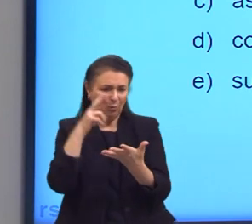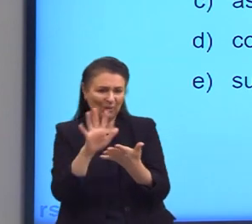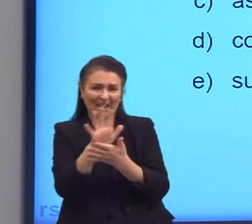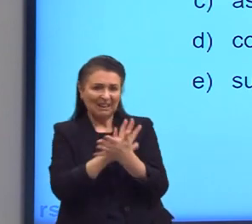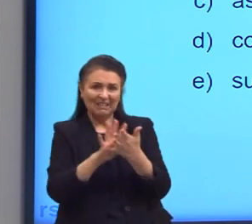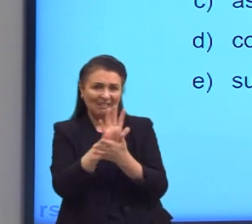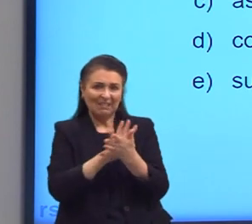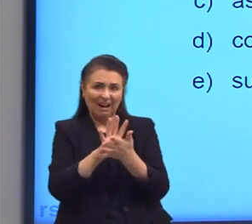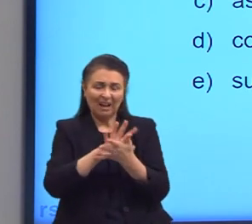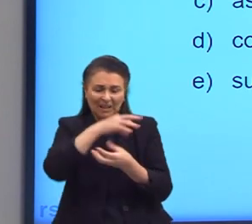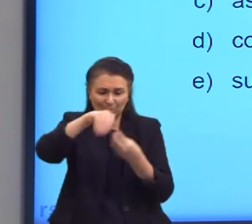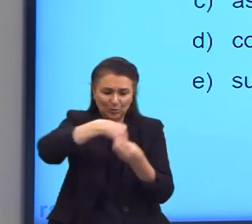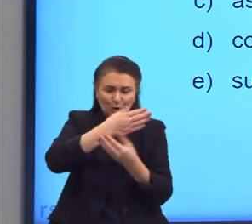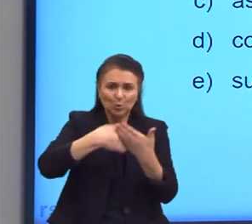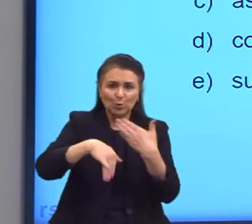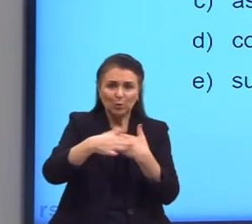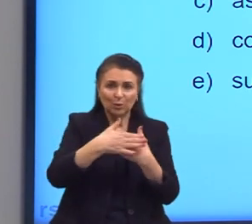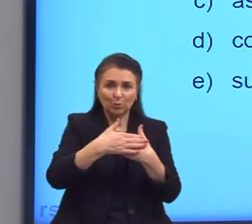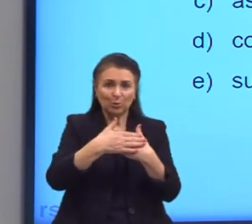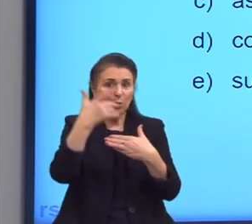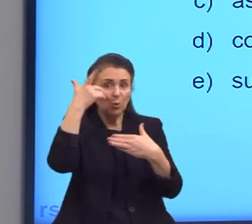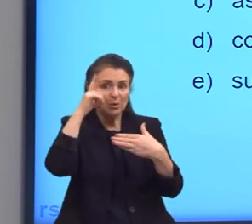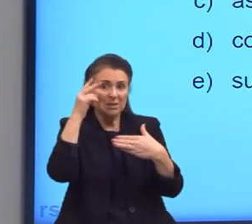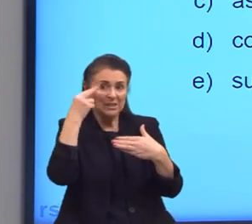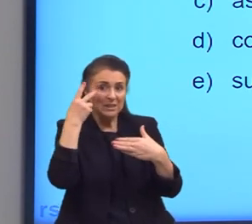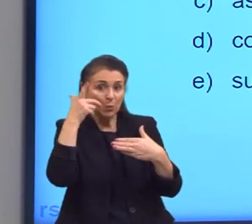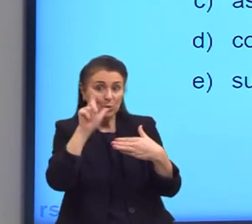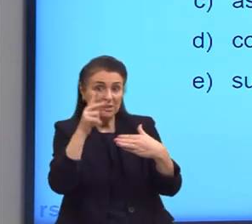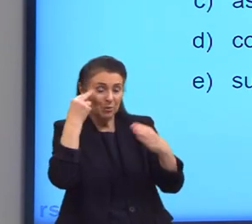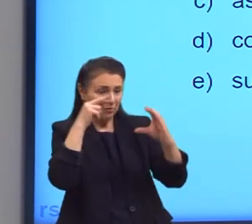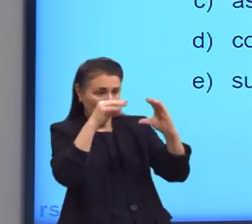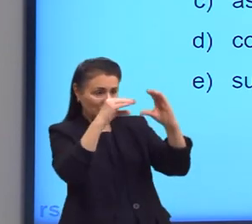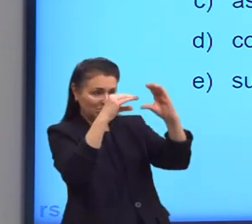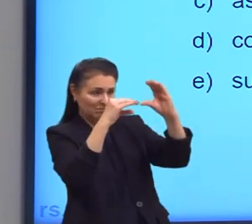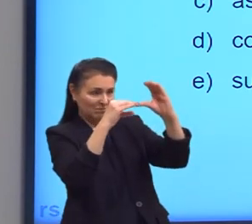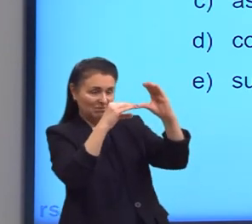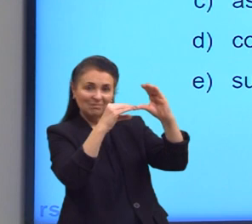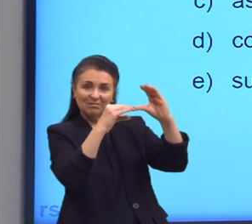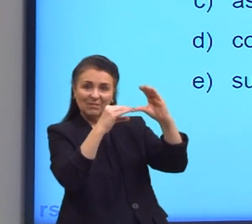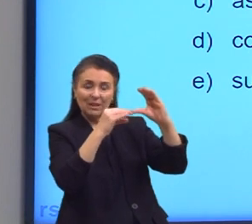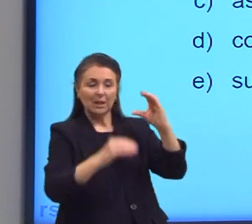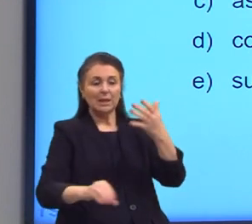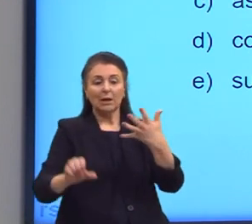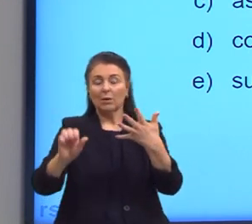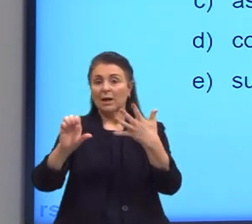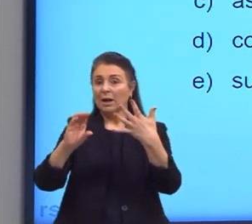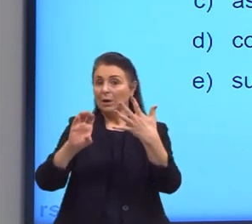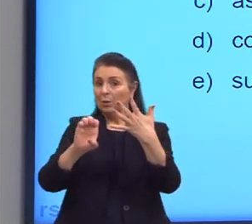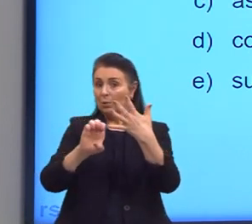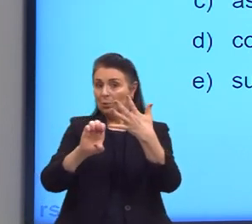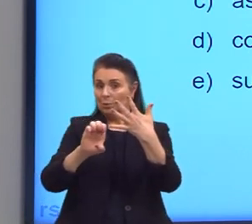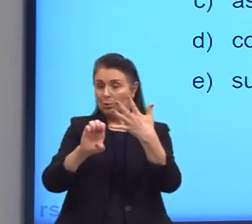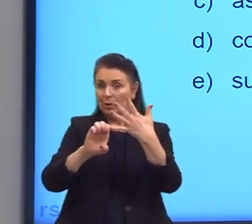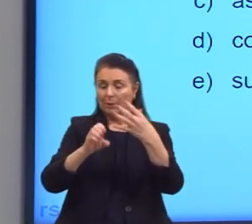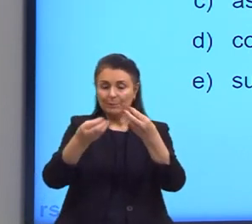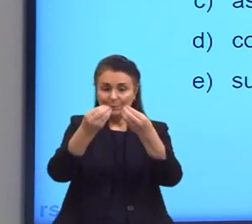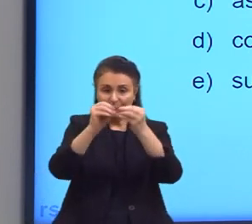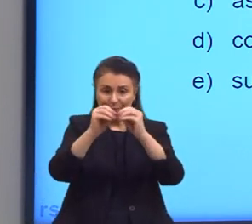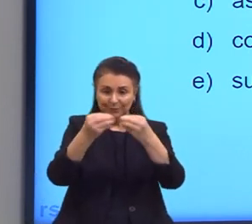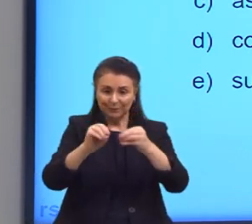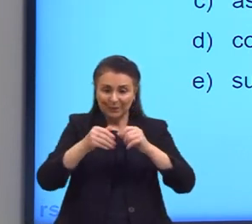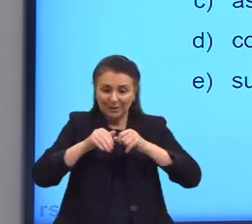enxergar as fases, daí sim seria uma mistura heterogênea. Ok? E. Suas partículas